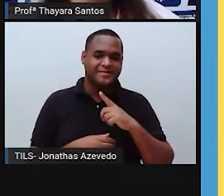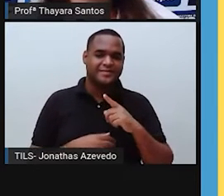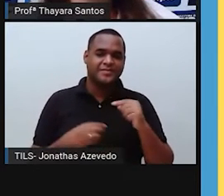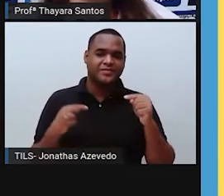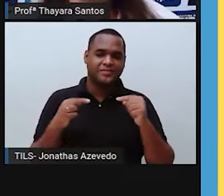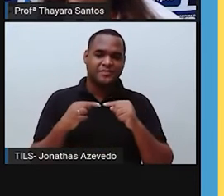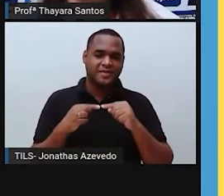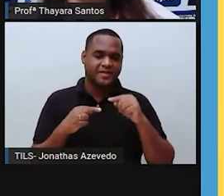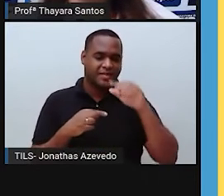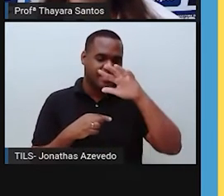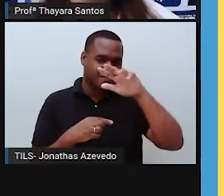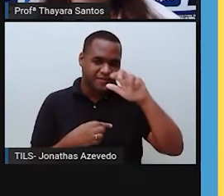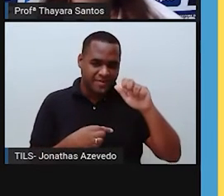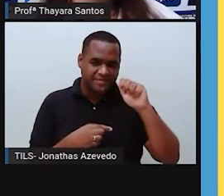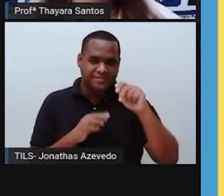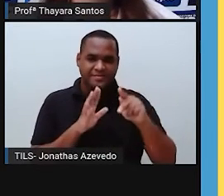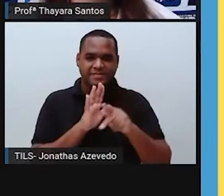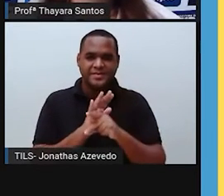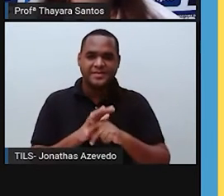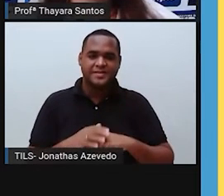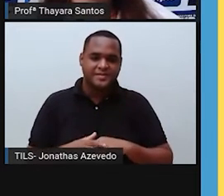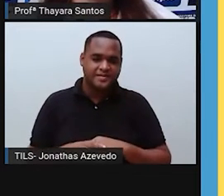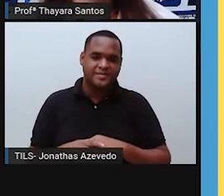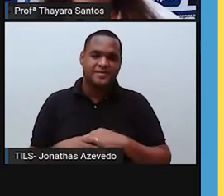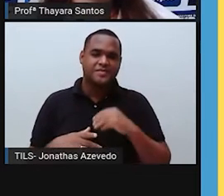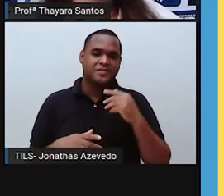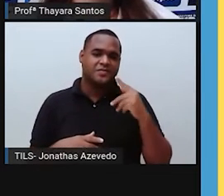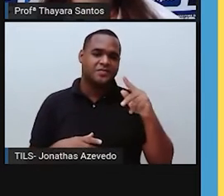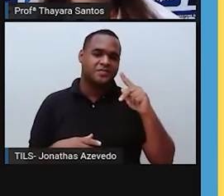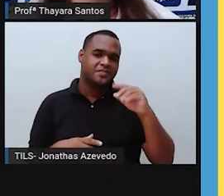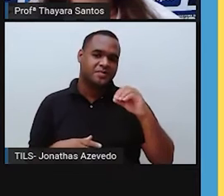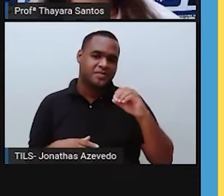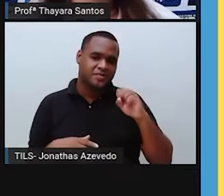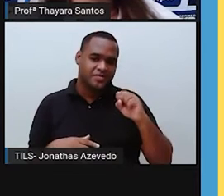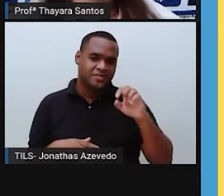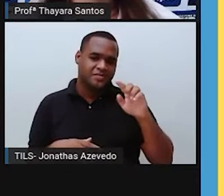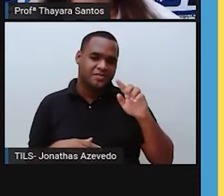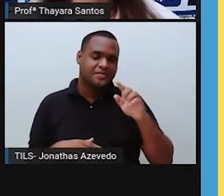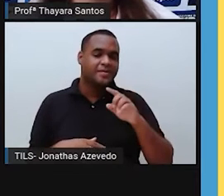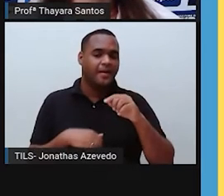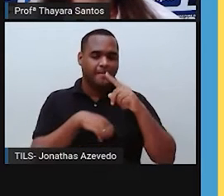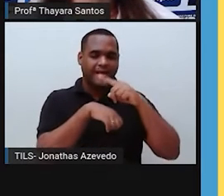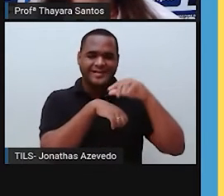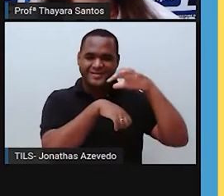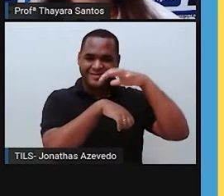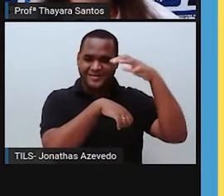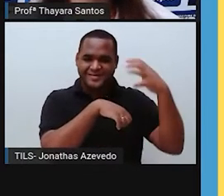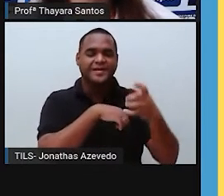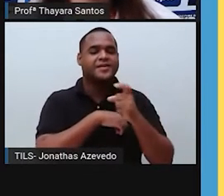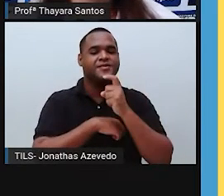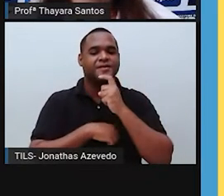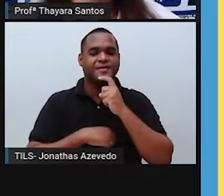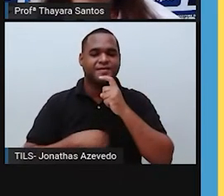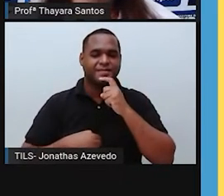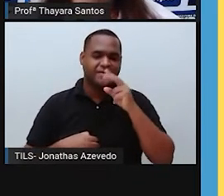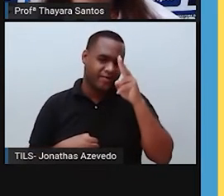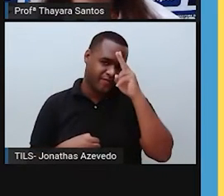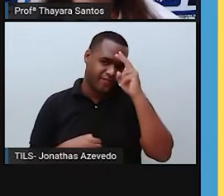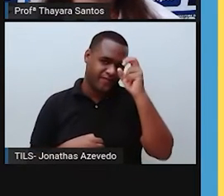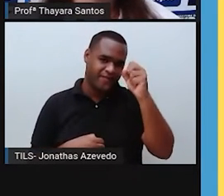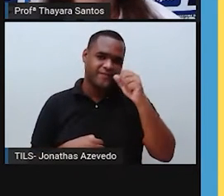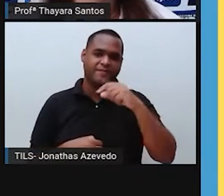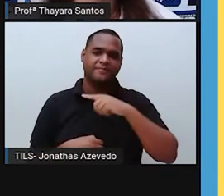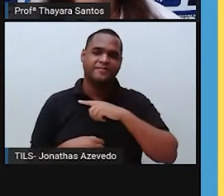do continente africano. E os picos gelados, que são aqueles lugares que como o nome já está dizendo, eles têm